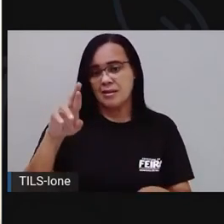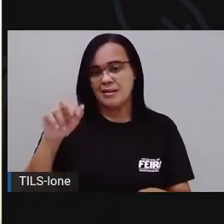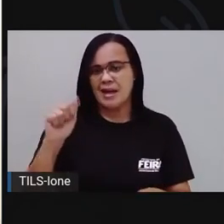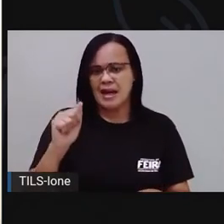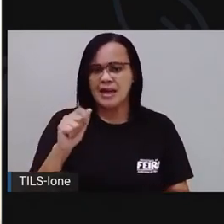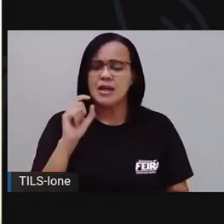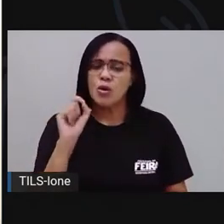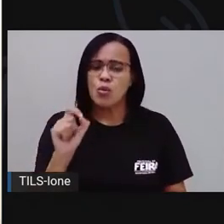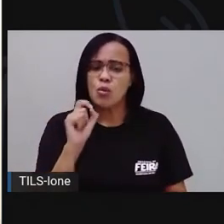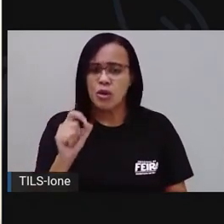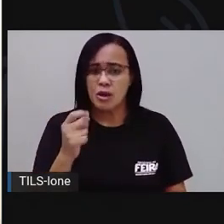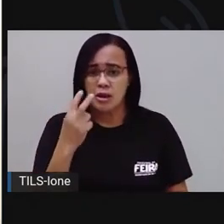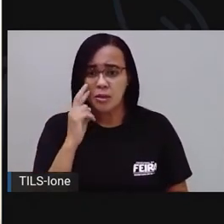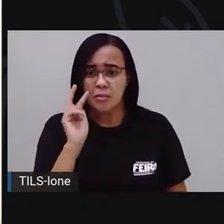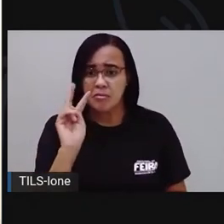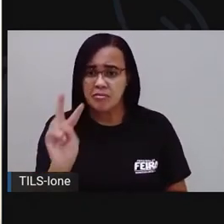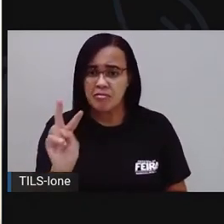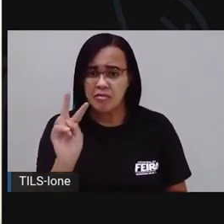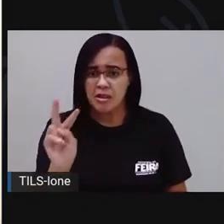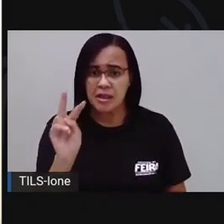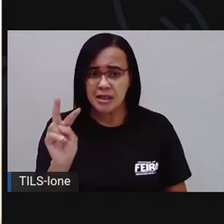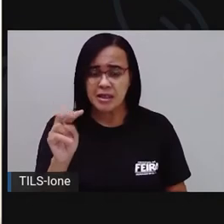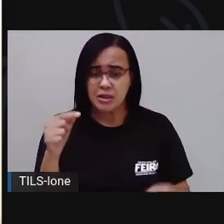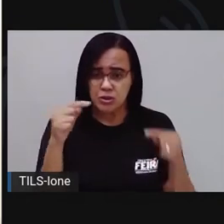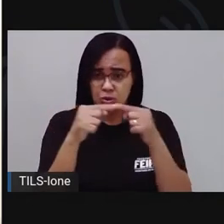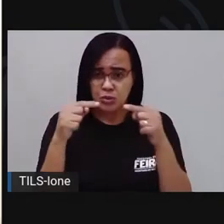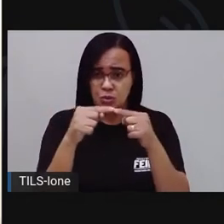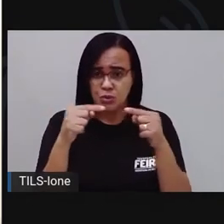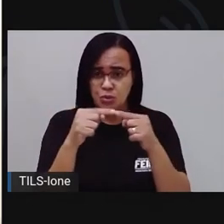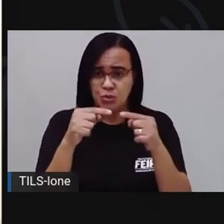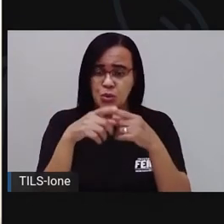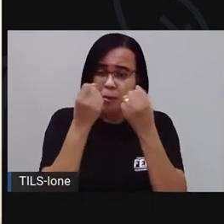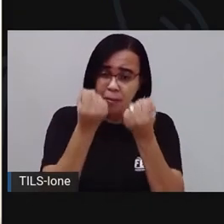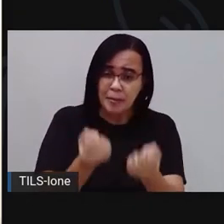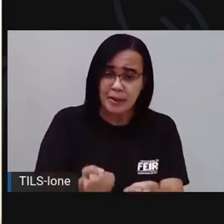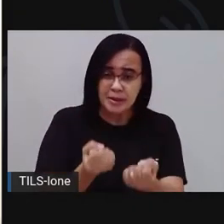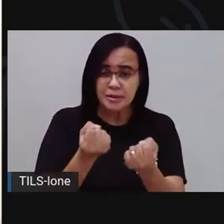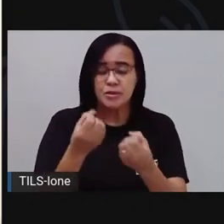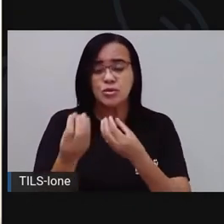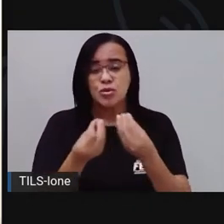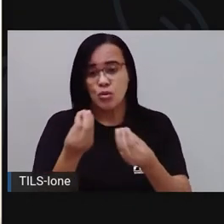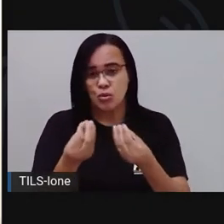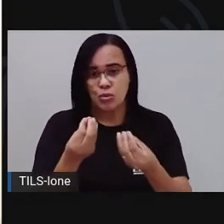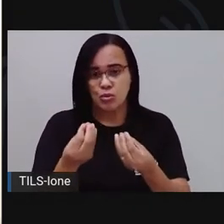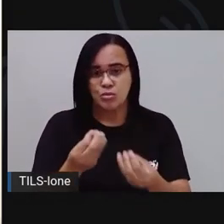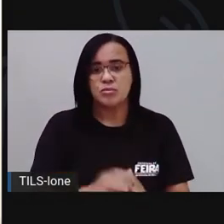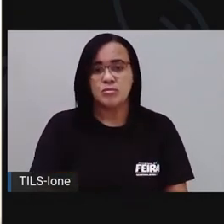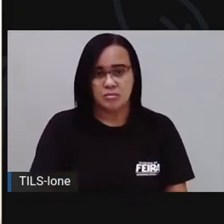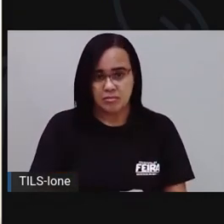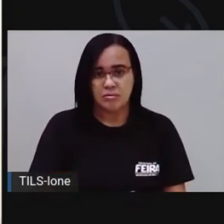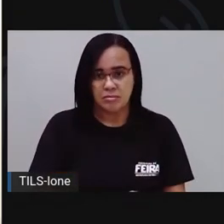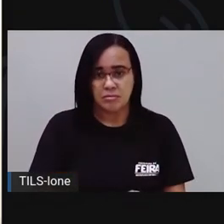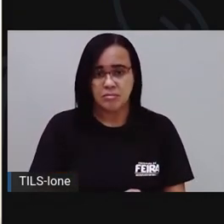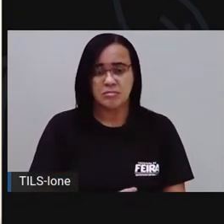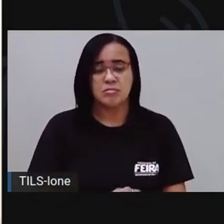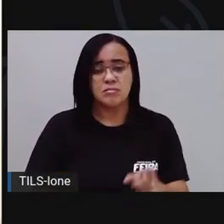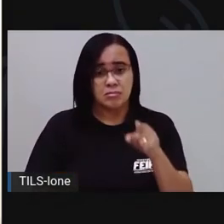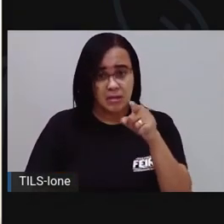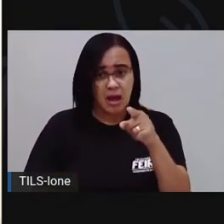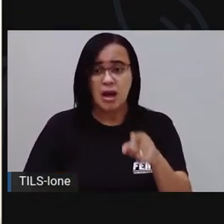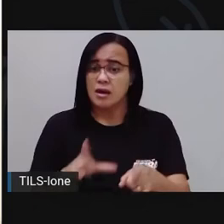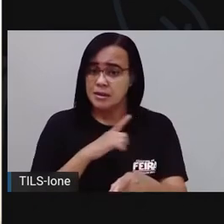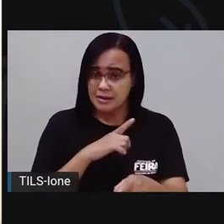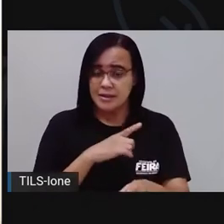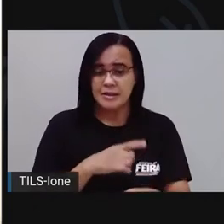tirar o peso do recipiente, né? Então, essa embalagem aqui, ó, ela tem o peso, certo? Então, a Pró